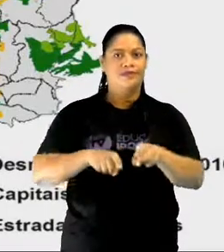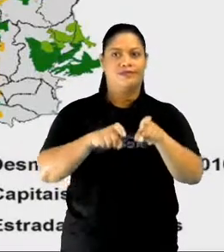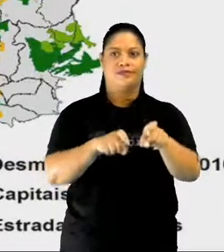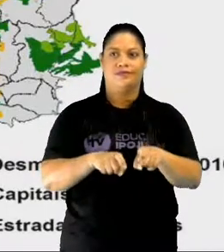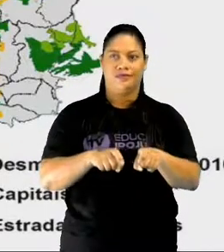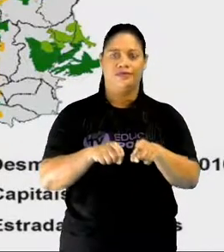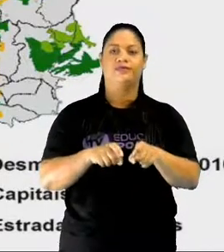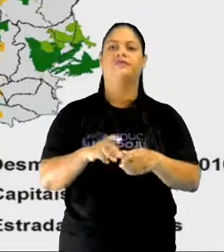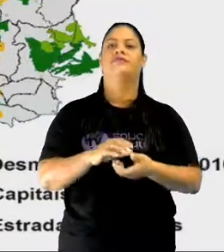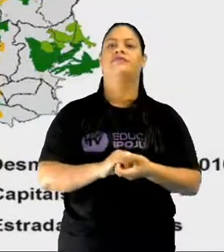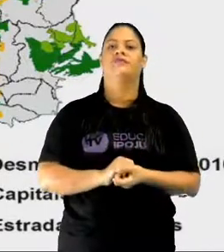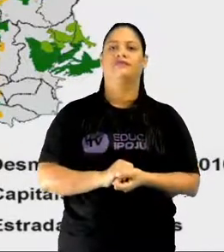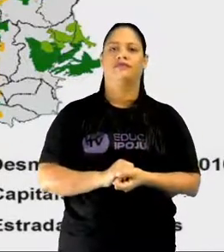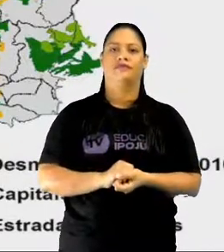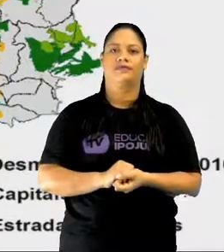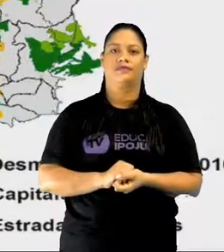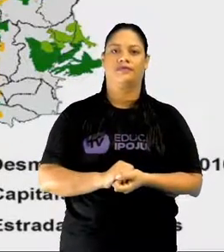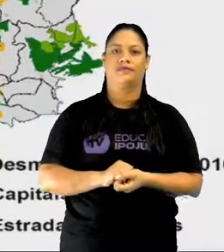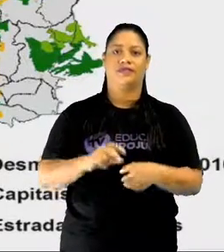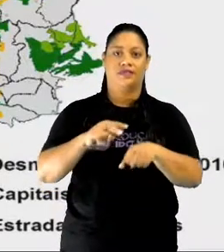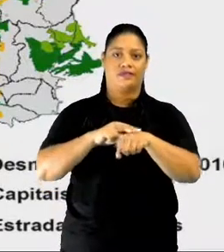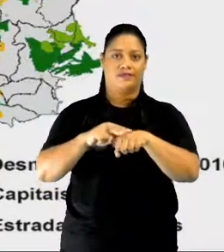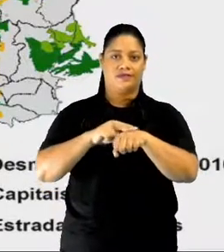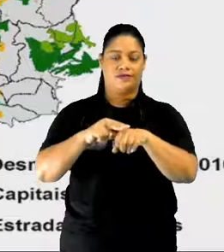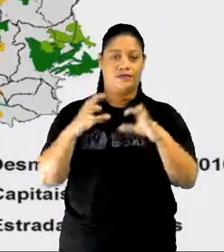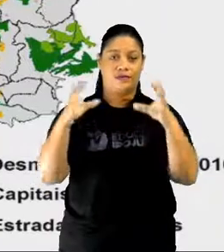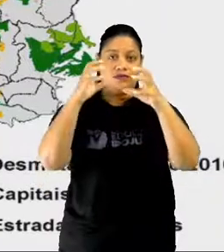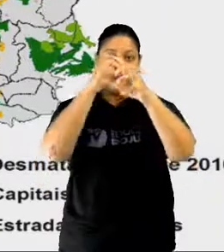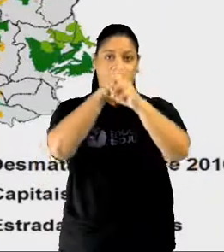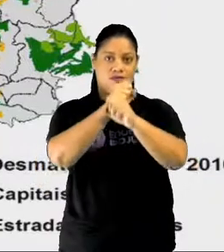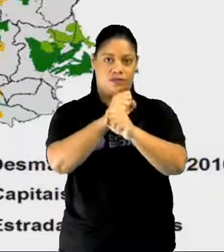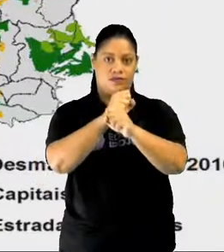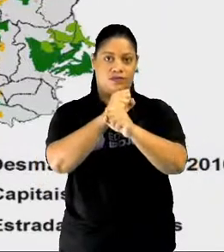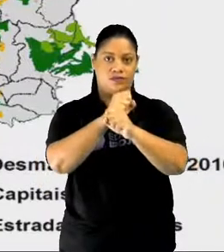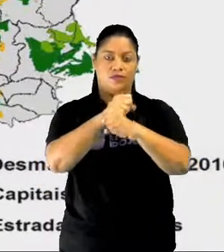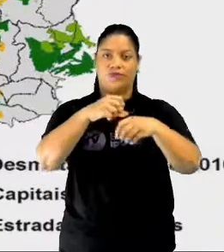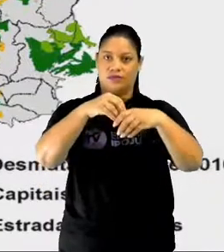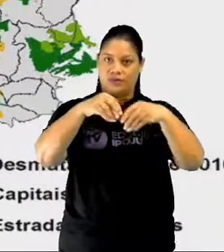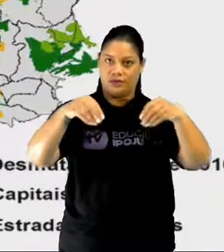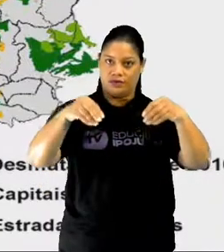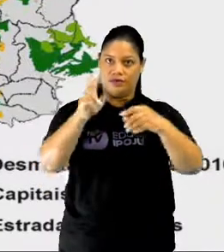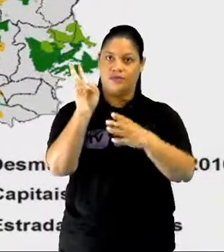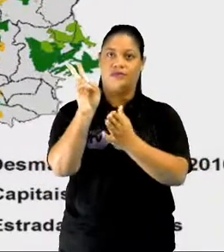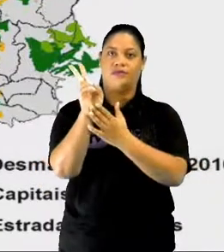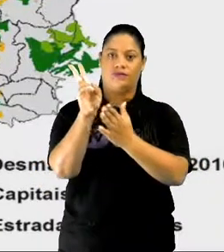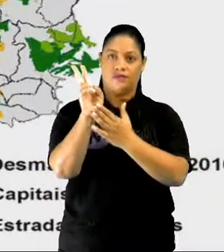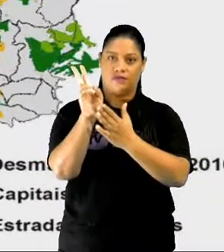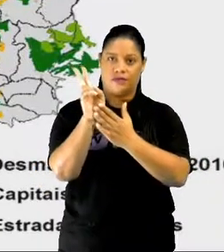madeira. A gente tem aqui a parte verde mais escura, que são as terras indígenas.